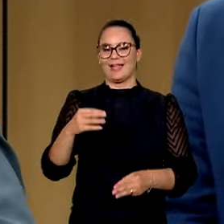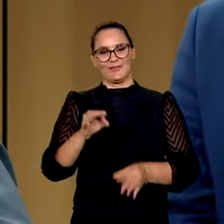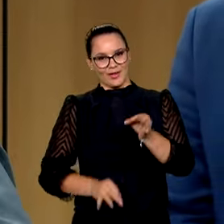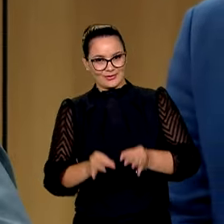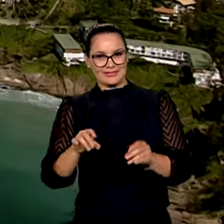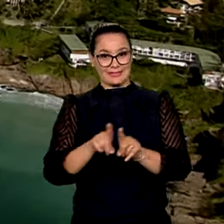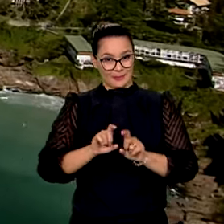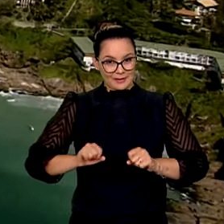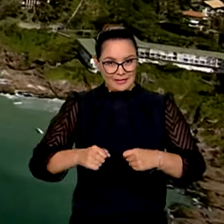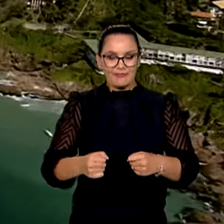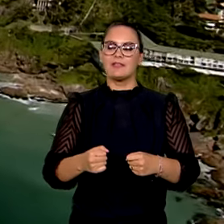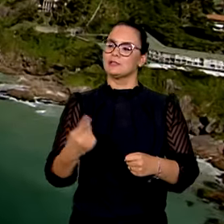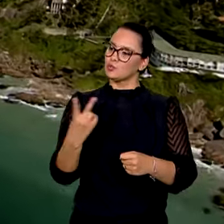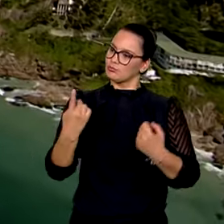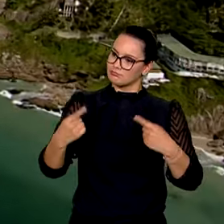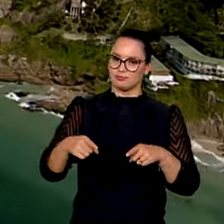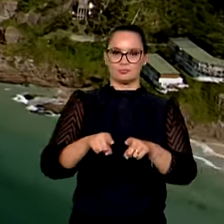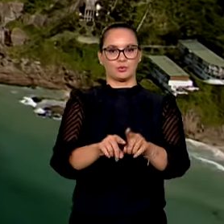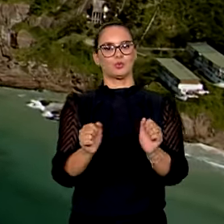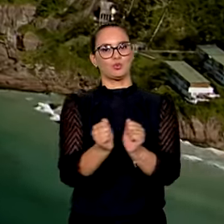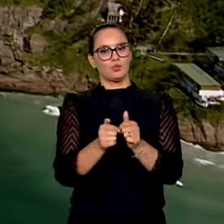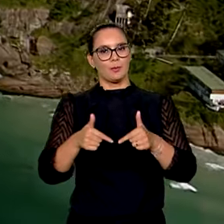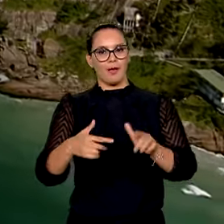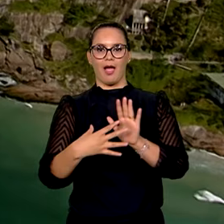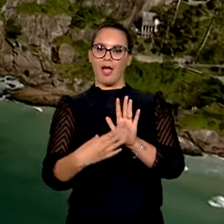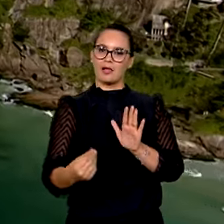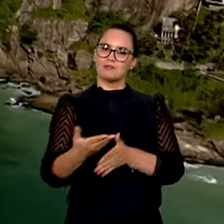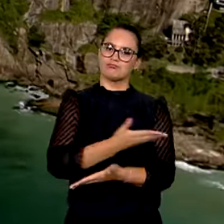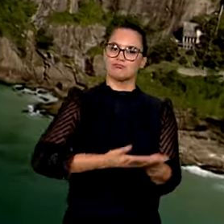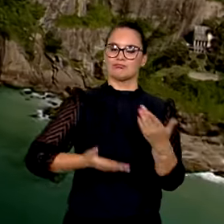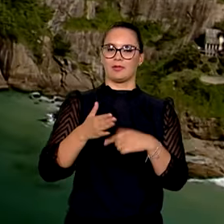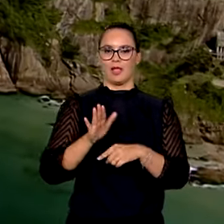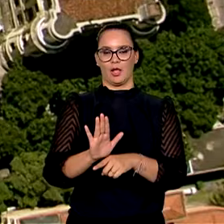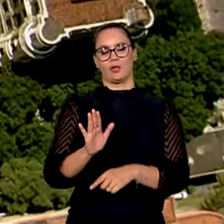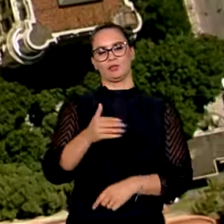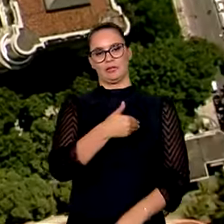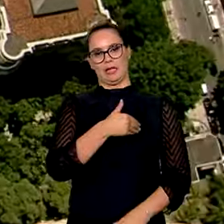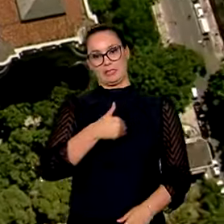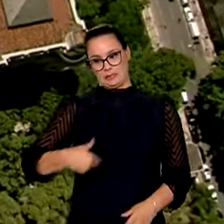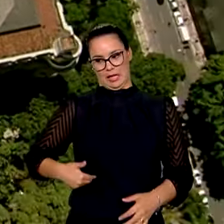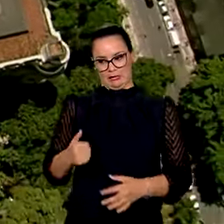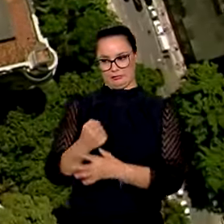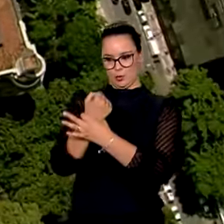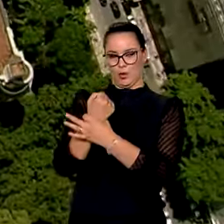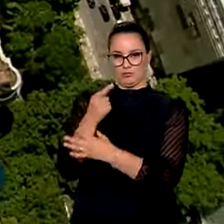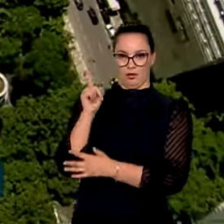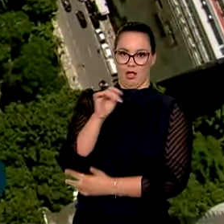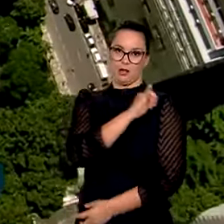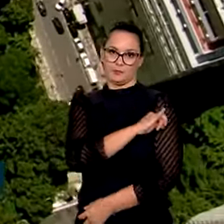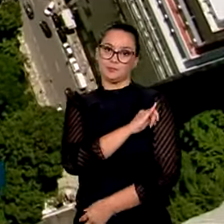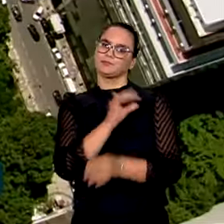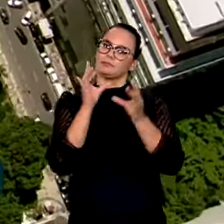e da Defesa buscam juntos um modelo de ação para cooperar com a segurança no Estado. Flávio Dino detalhou ainda